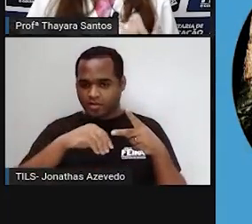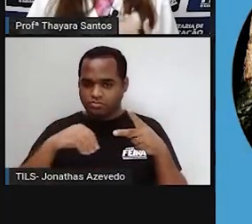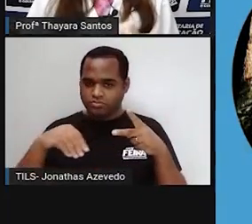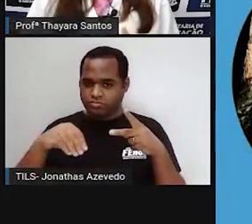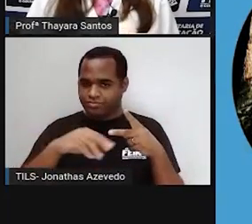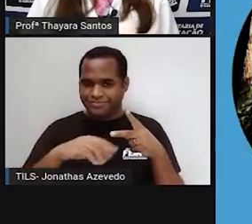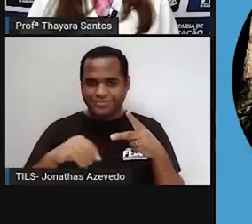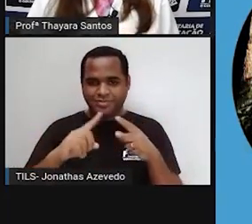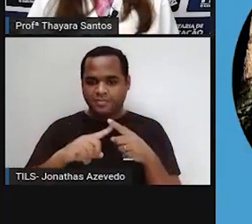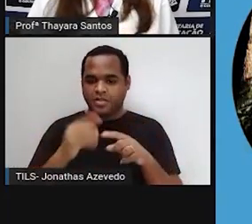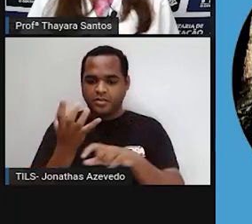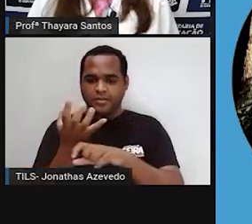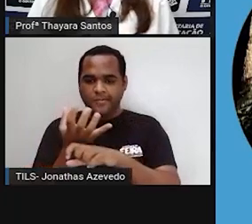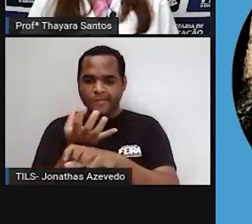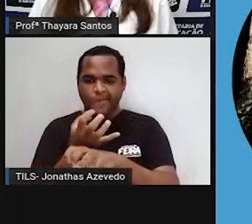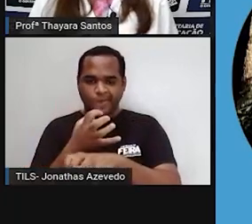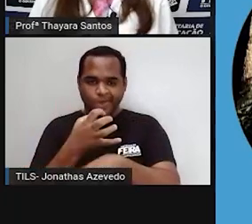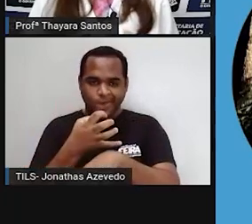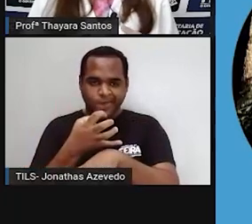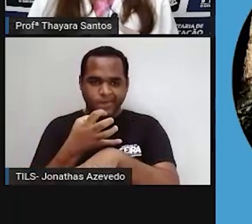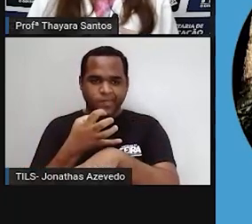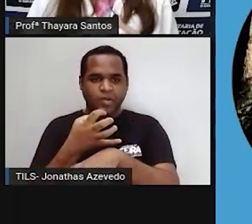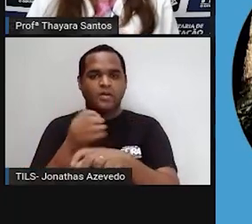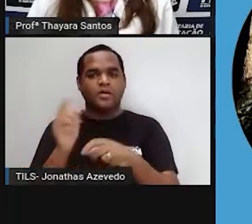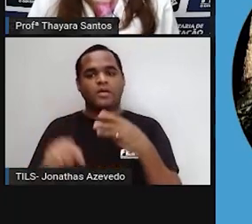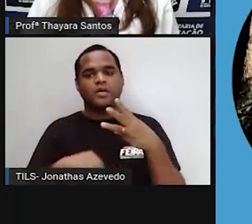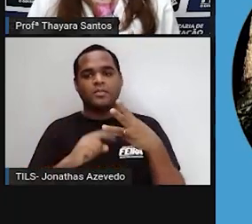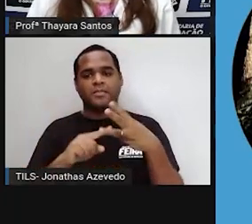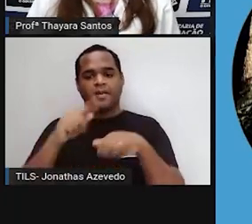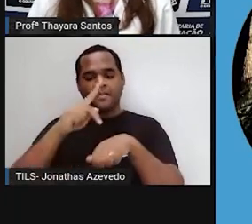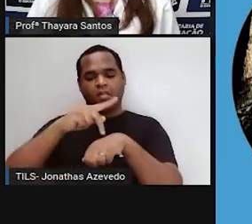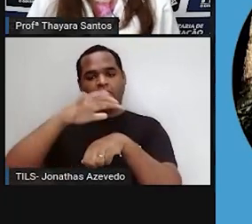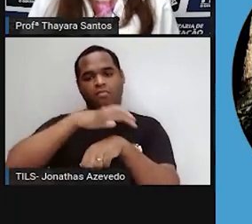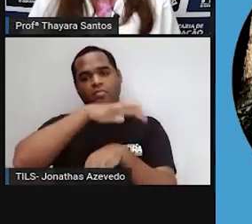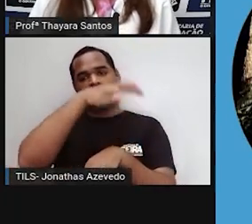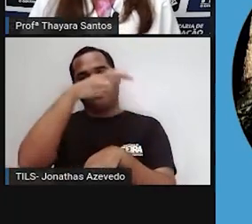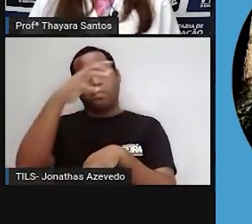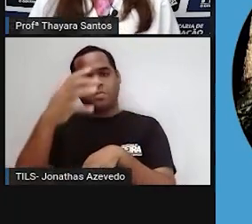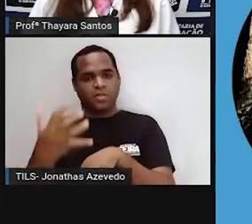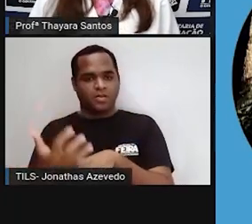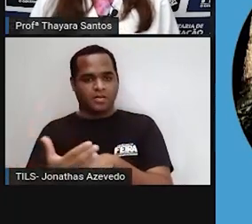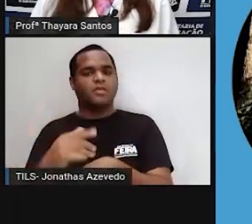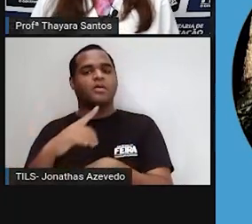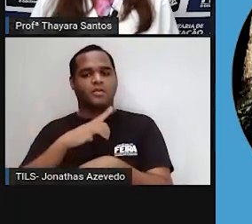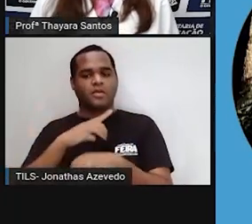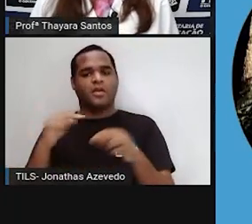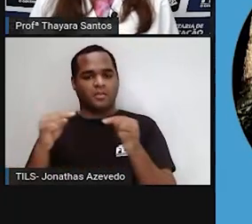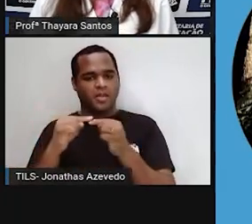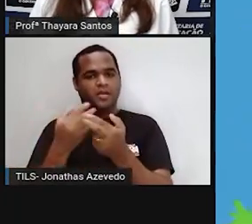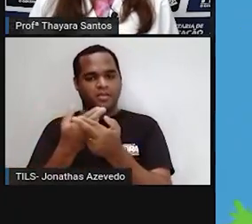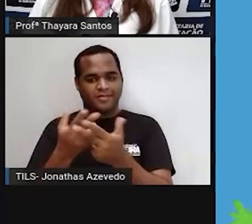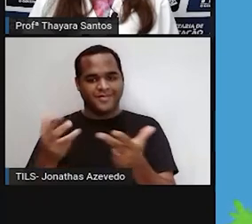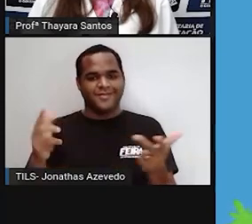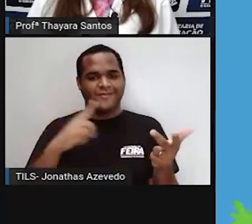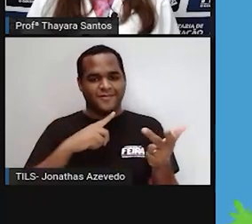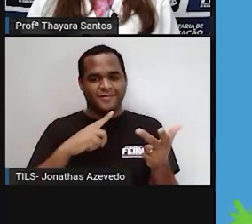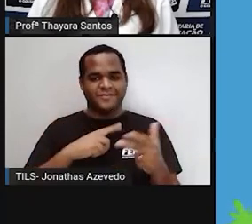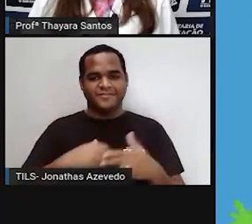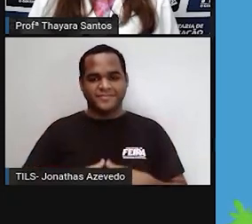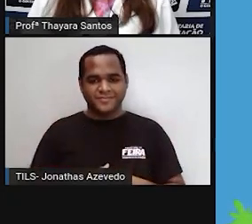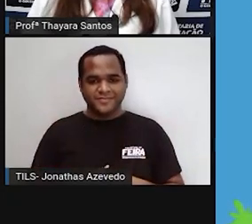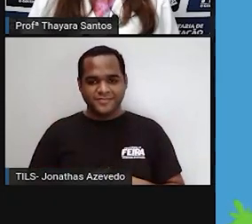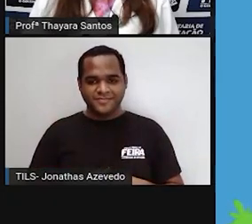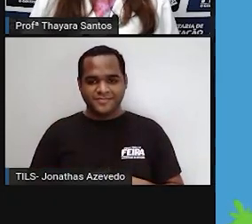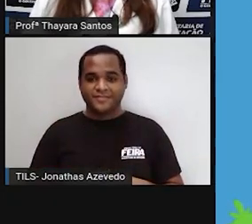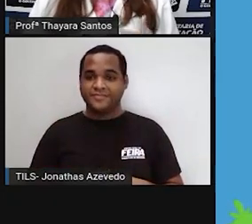como um exemplo de ecossistema terrestre. As montanhas também são exemplos de ecossistemas terrestres. A